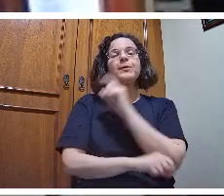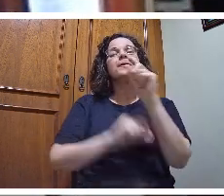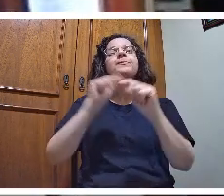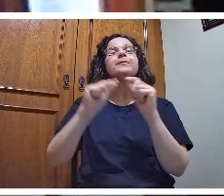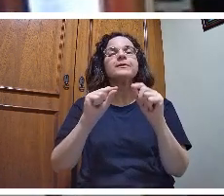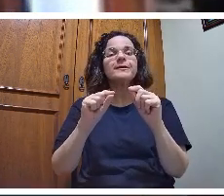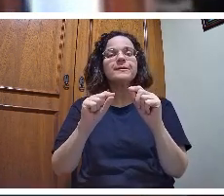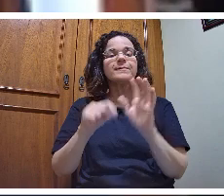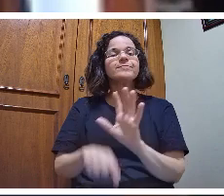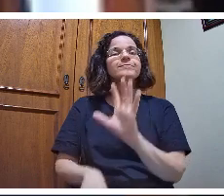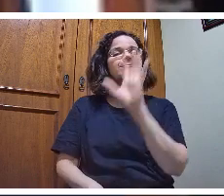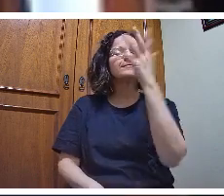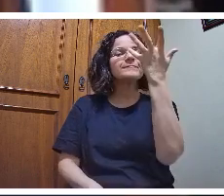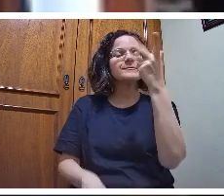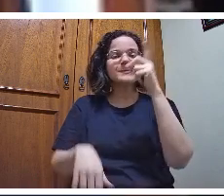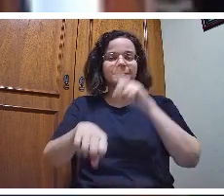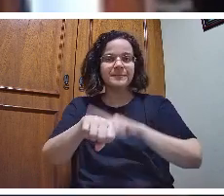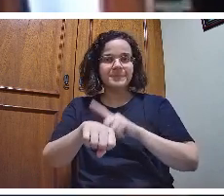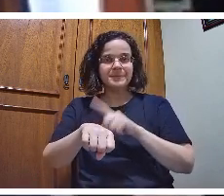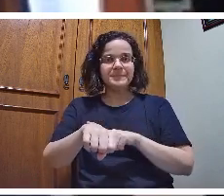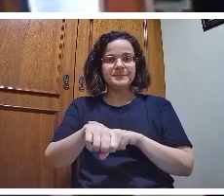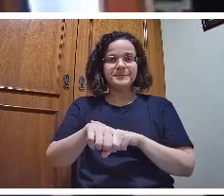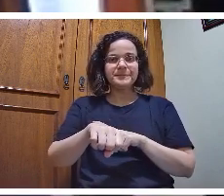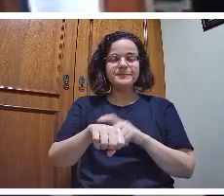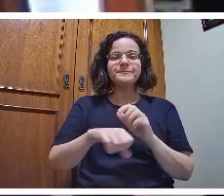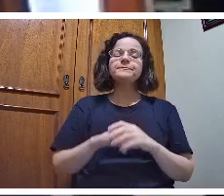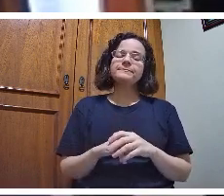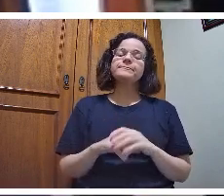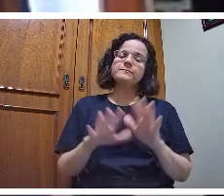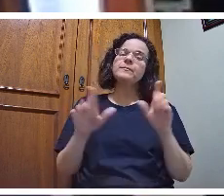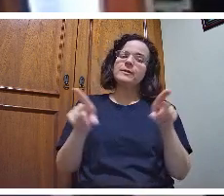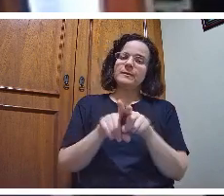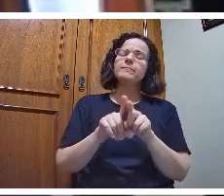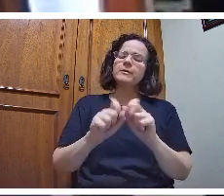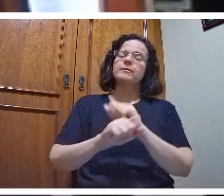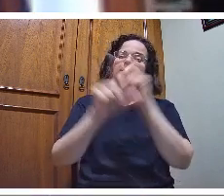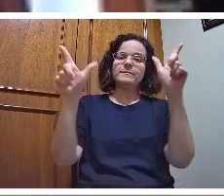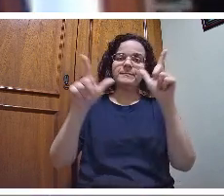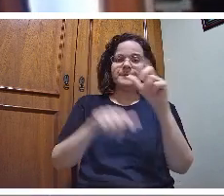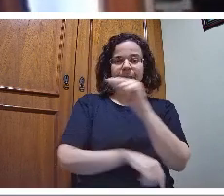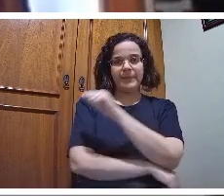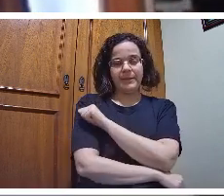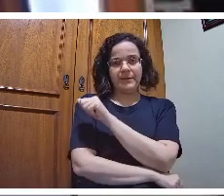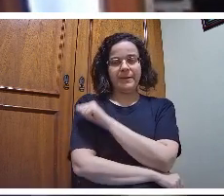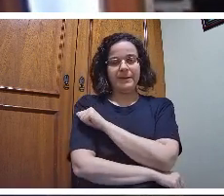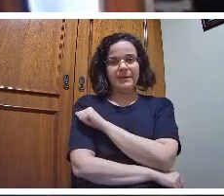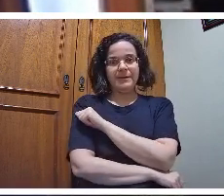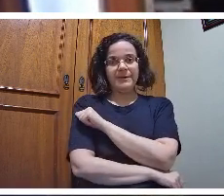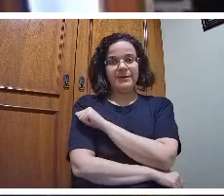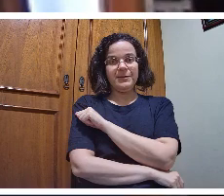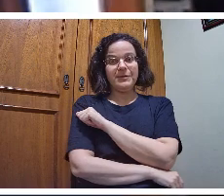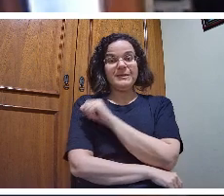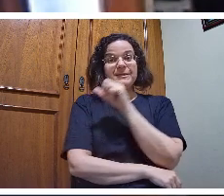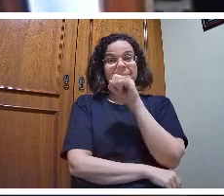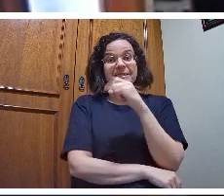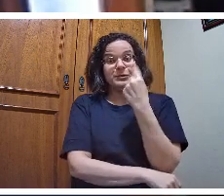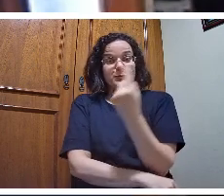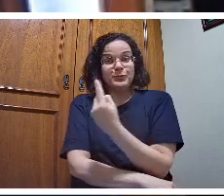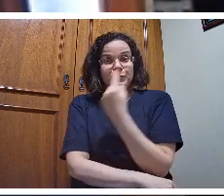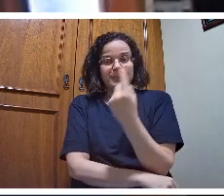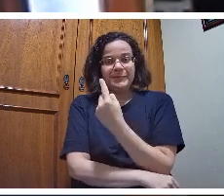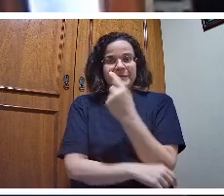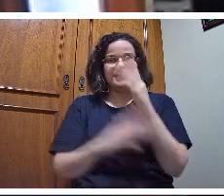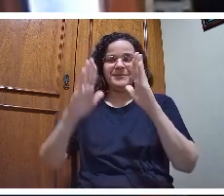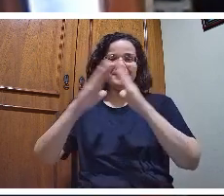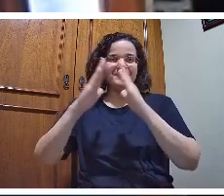claro que enquanto o aluno está em casa sozinho, isolado, num determinado lugar para ouvir ou ver a sua